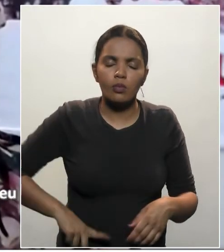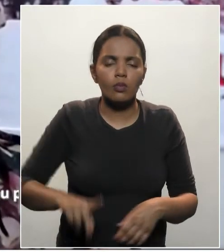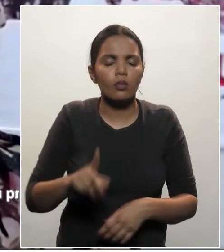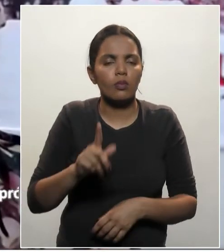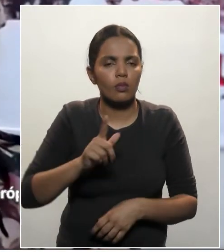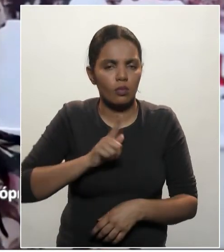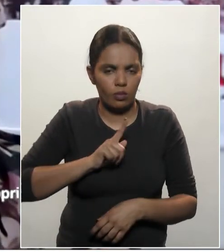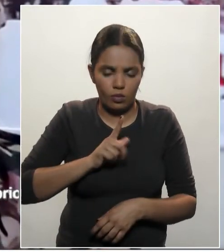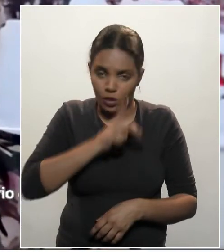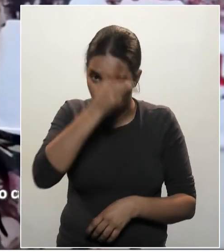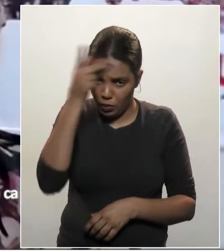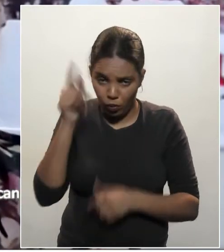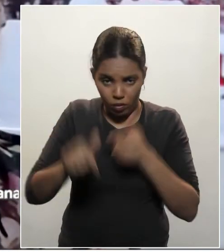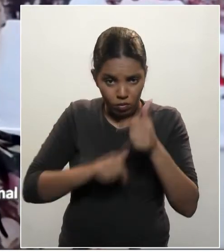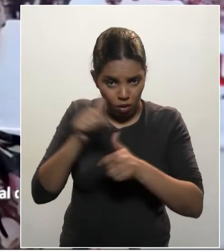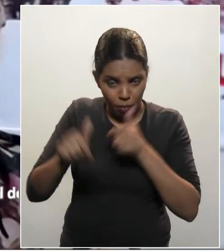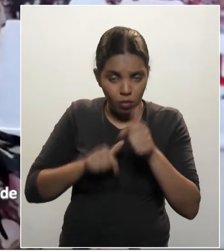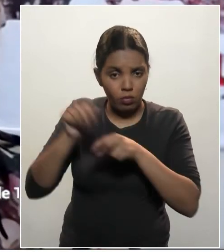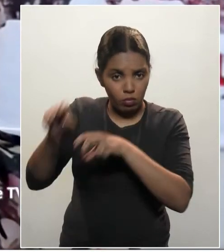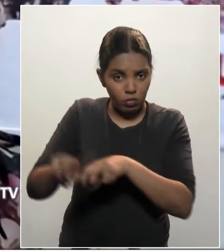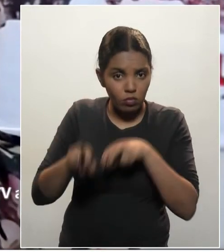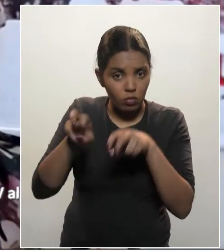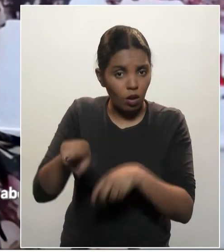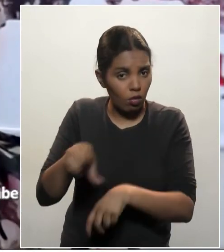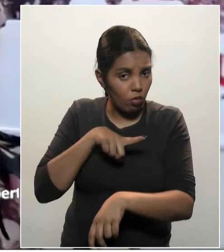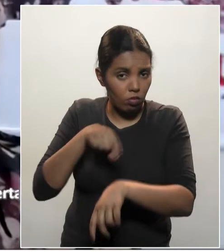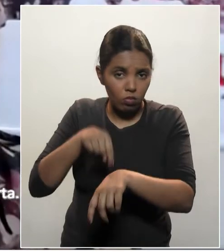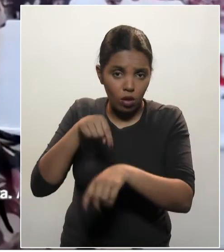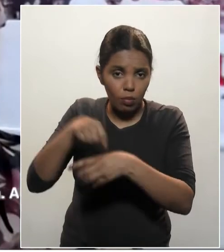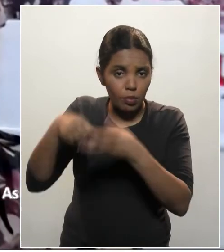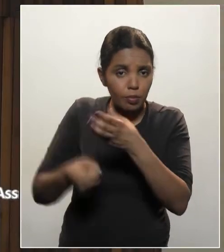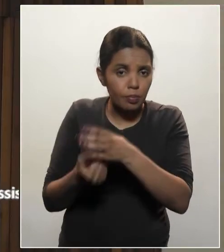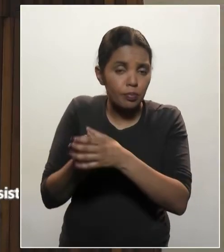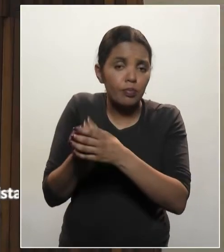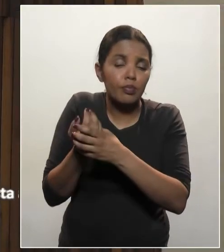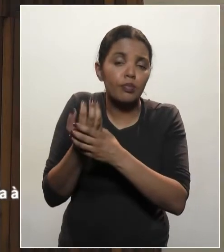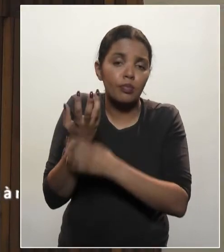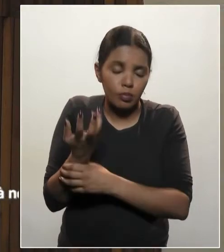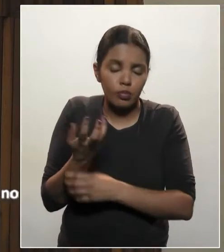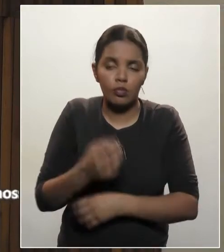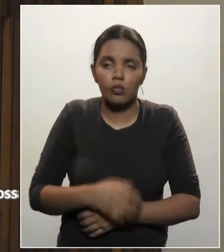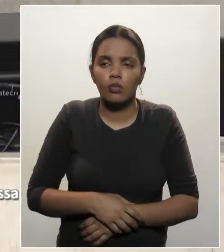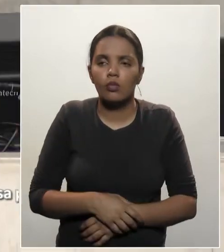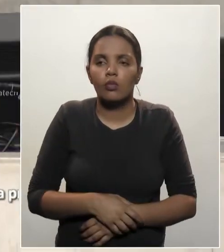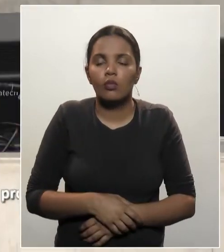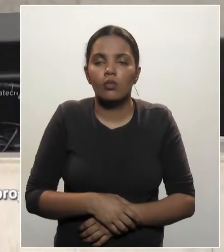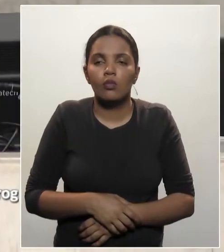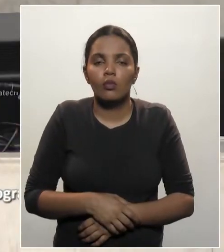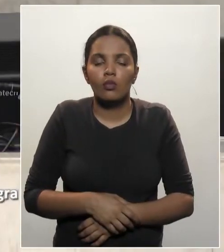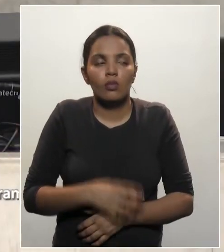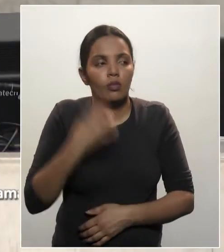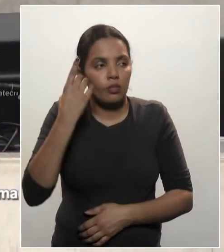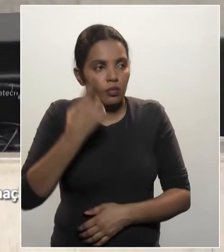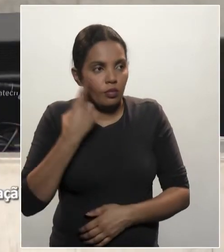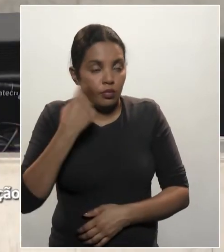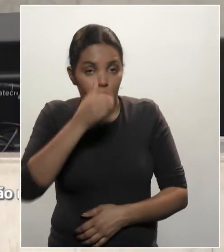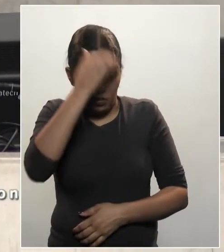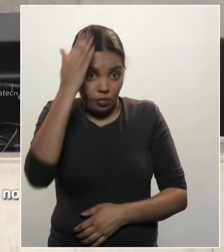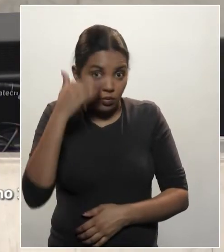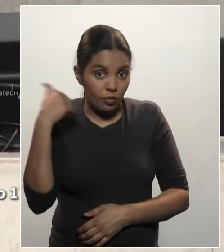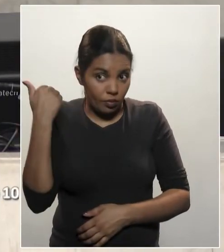como os agricultores vão ter essa dificuldade de fazer essa entrega... Deputada Luciana, por favor, para concluir.